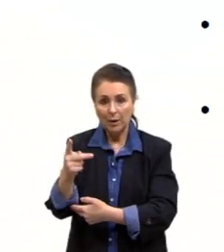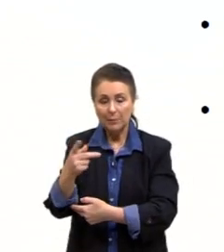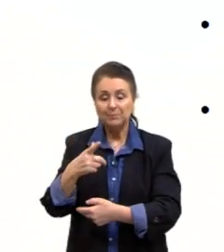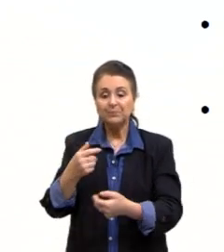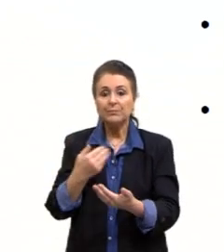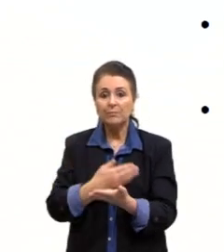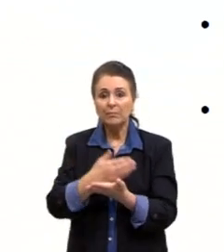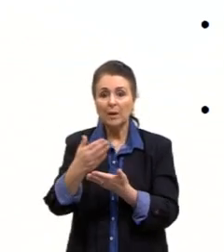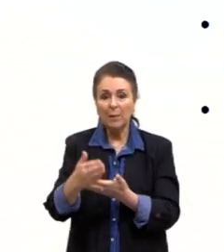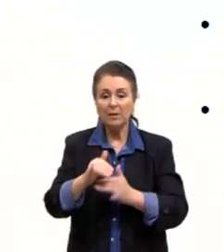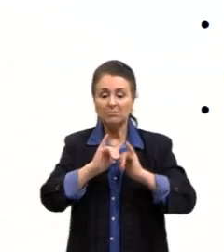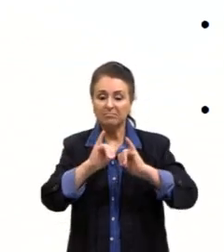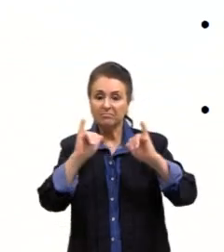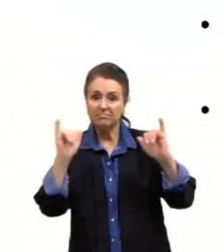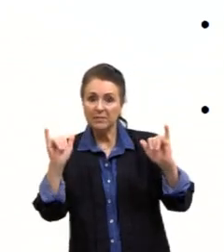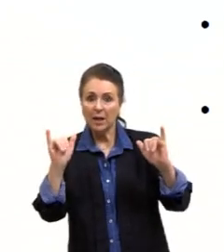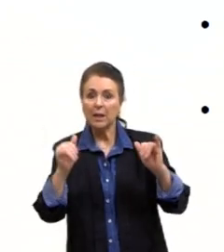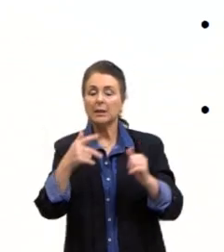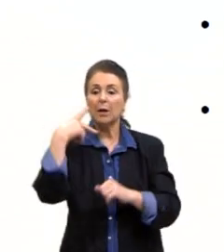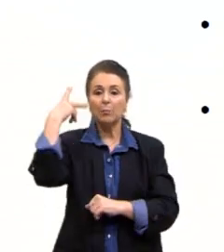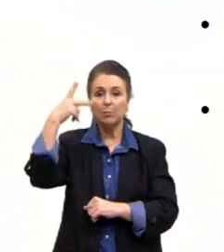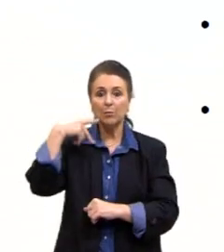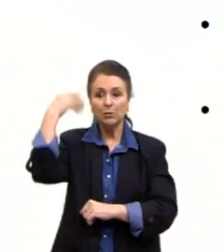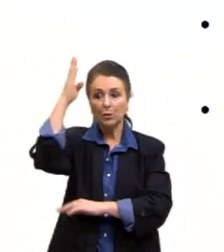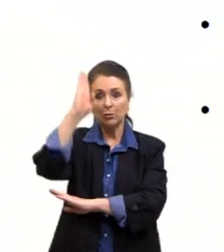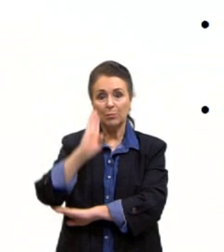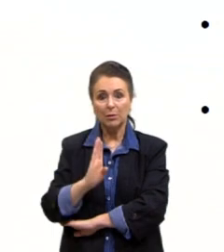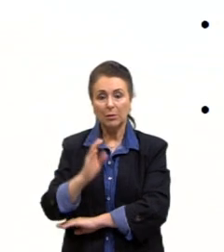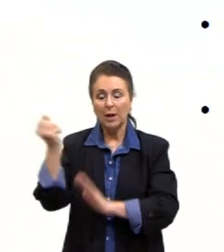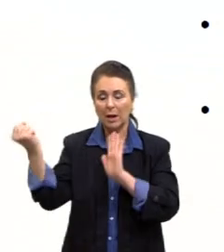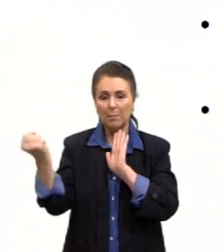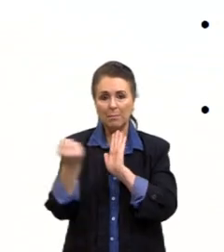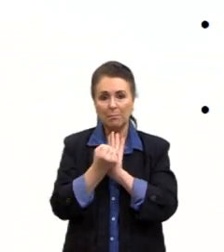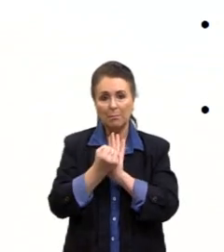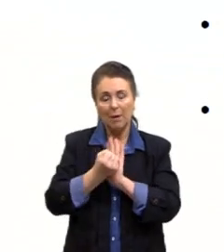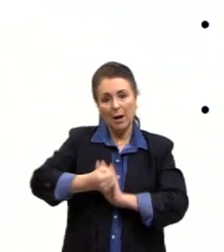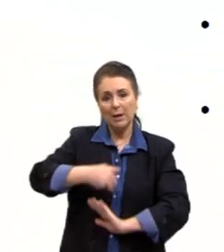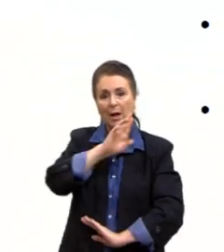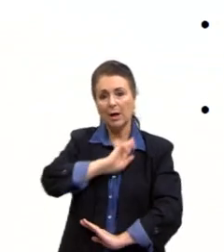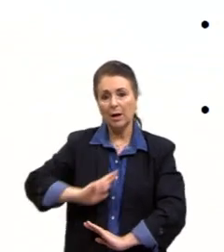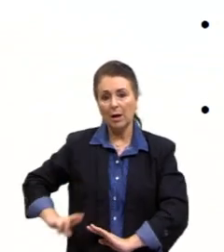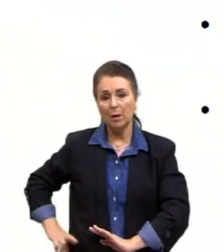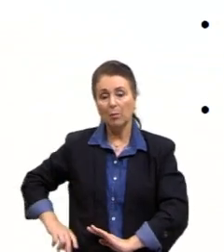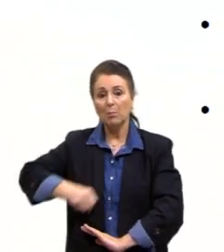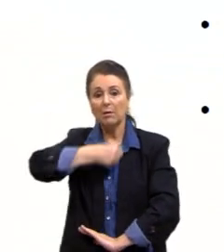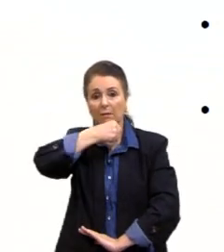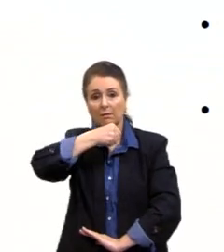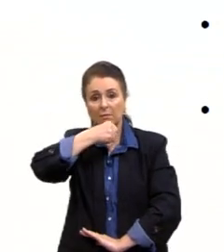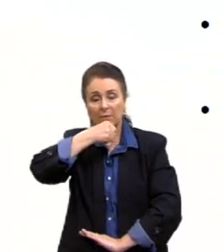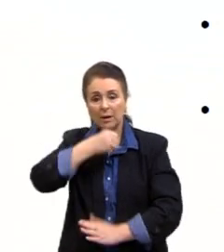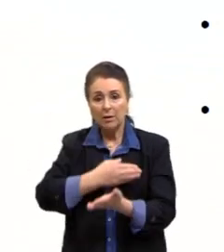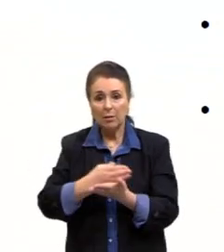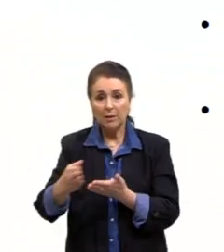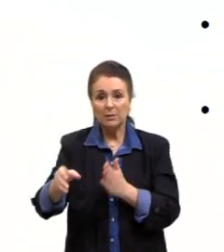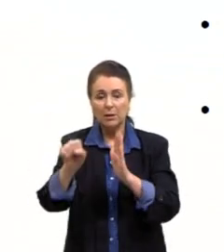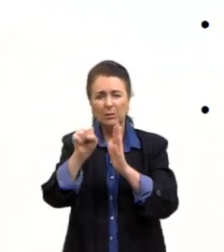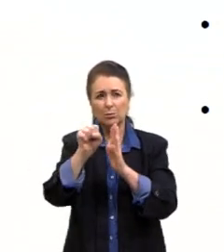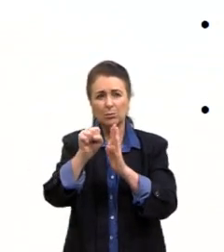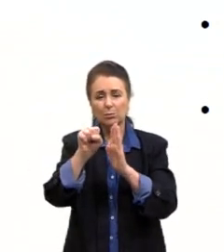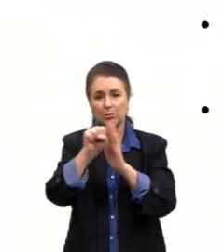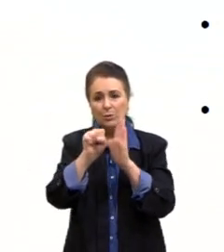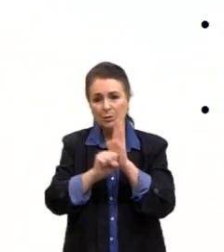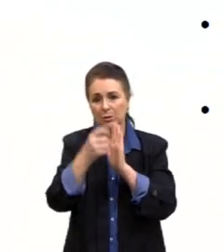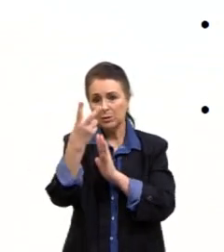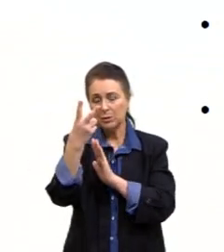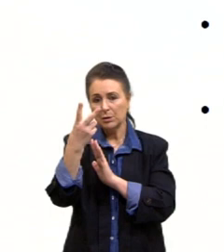cartas da política brasileira, que vai marcar a nossa República Velha, depois, ali no início do século XX. E